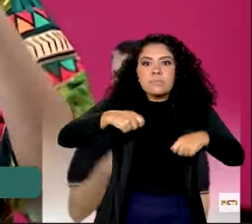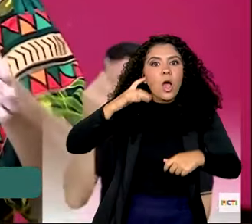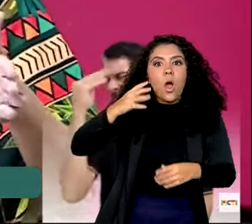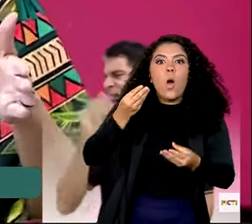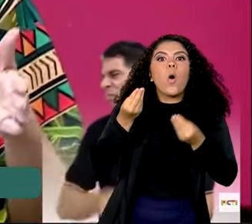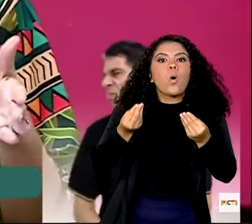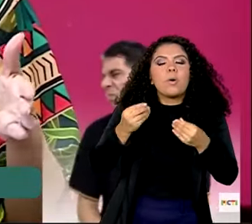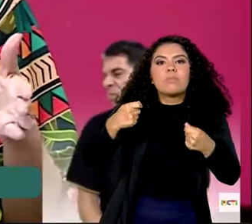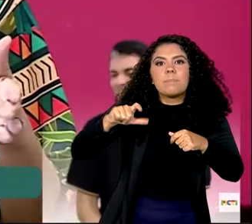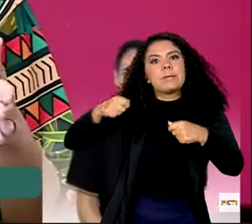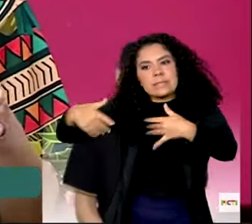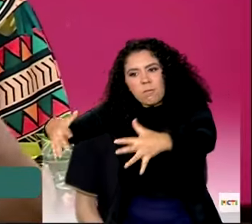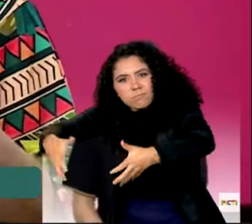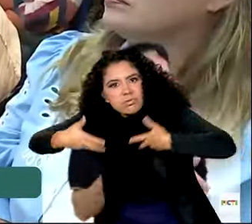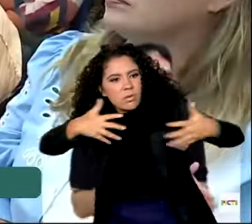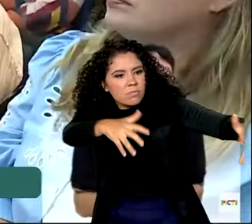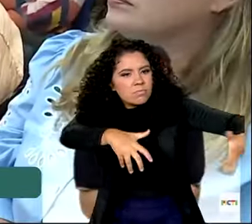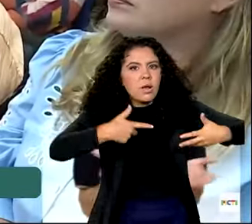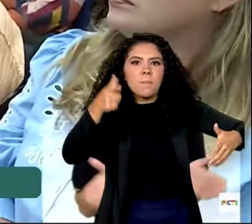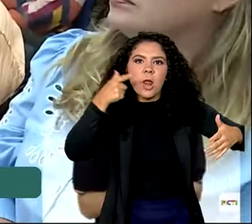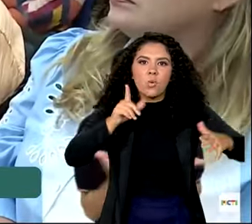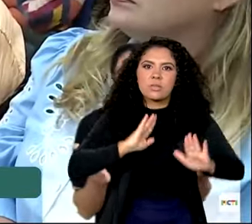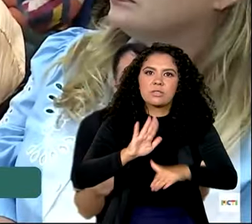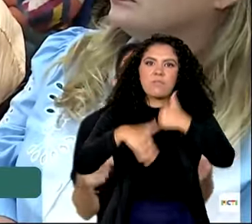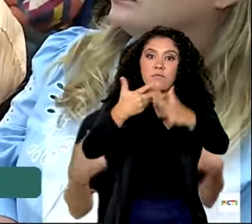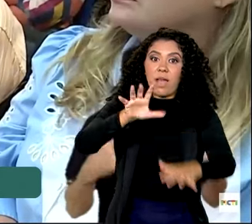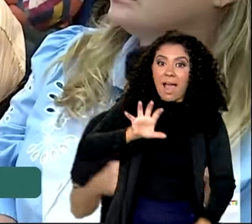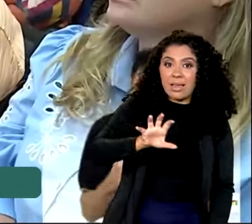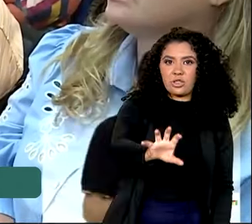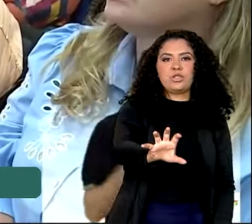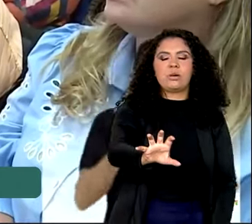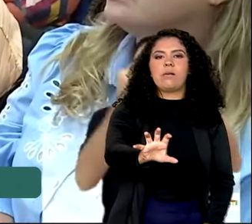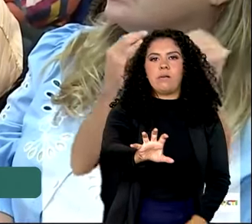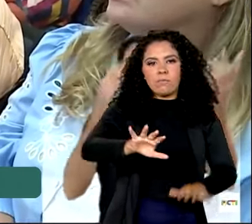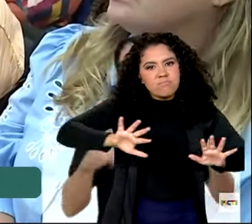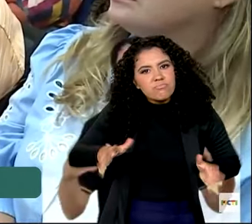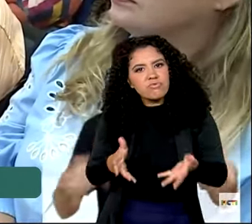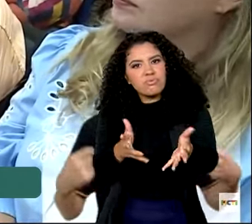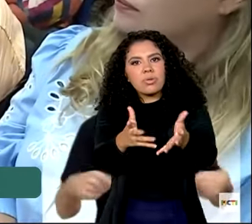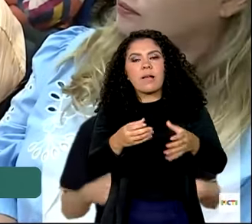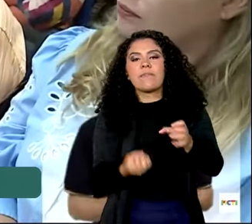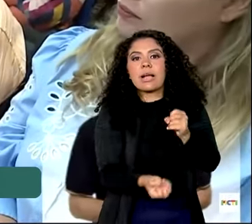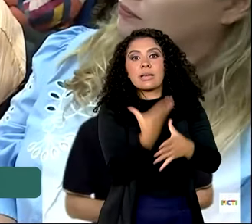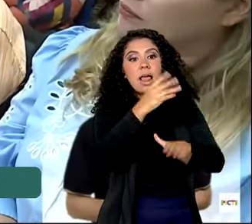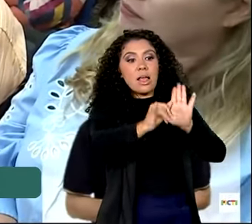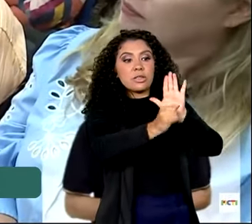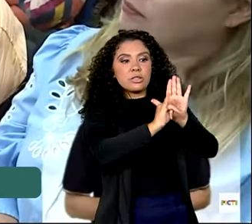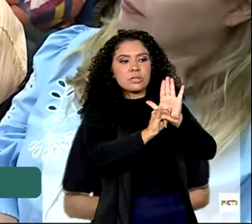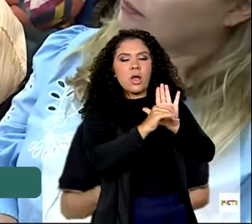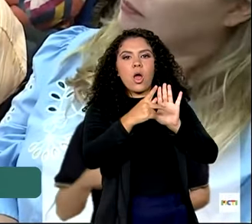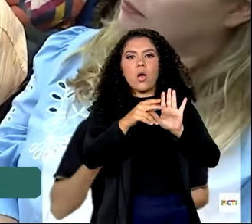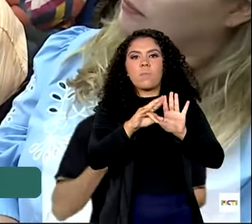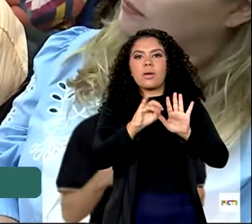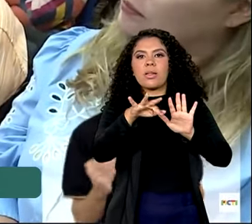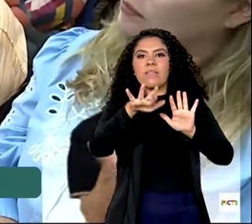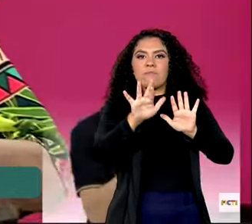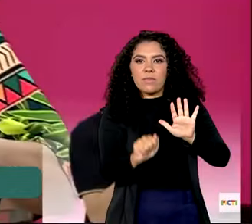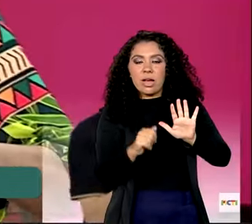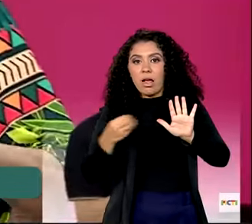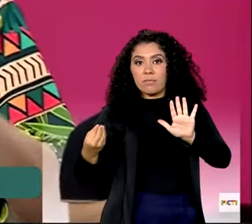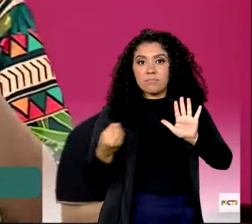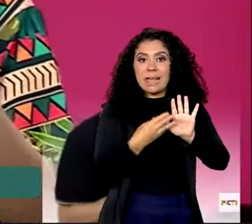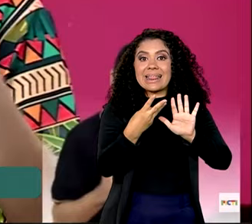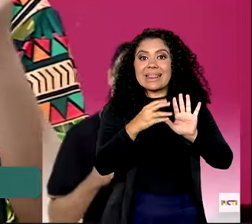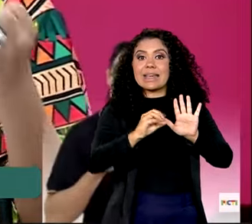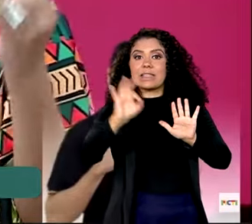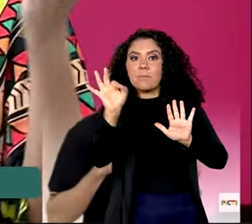sem estímulos ao desenvolvimento regional. Nós vamos colocar, do edital do Proinfa, 30% do recurso para projetos